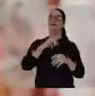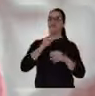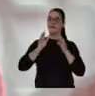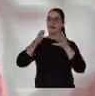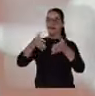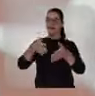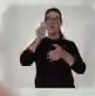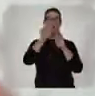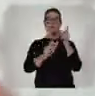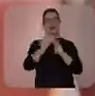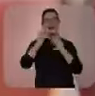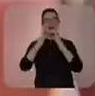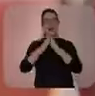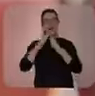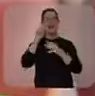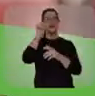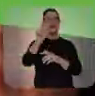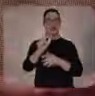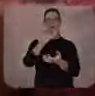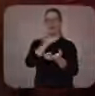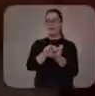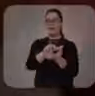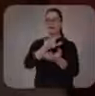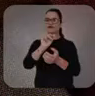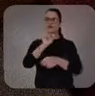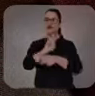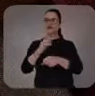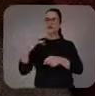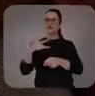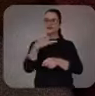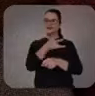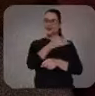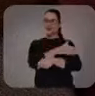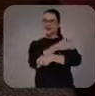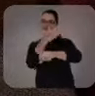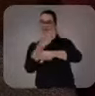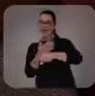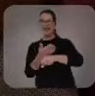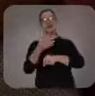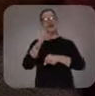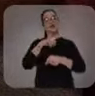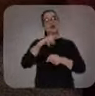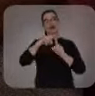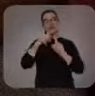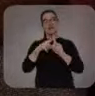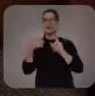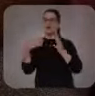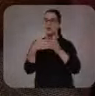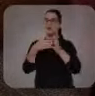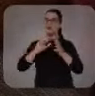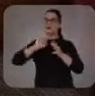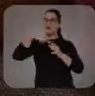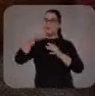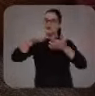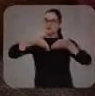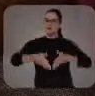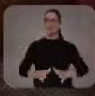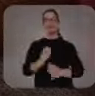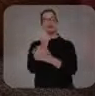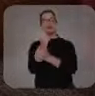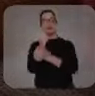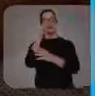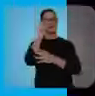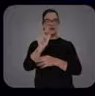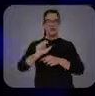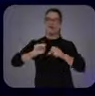Propostas de Marília Reis para as mulheres. A Casa da Mulher Pernambucana vai cuidar da saúde integral da mulher, da gestação ao